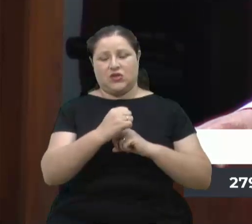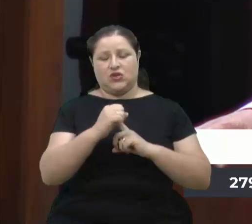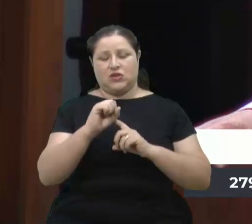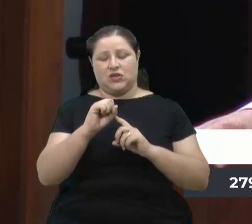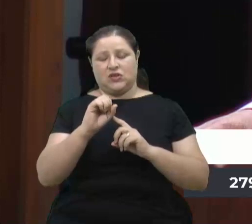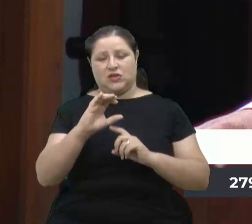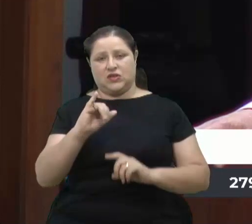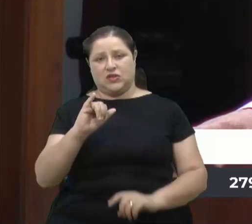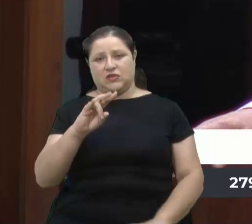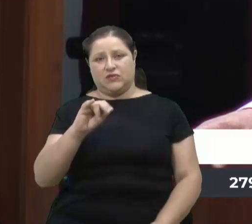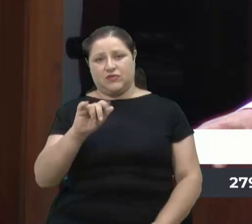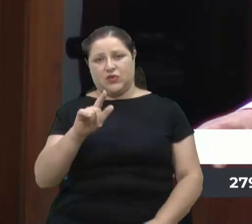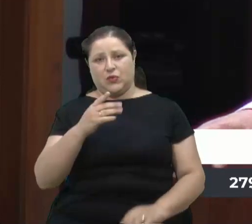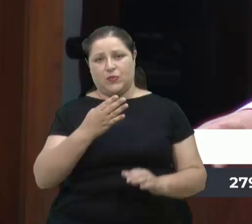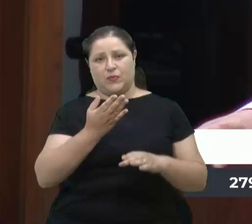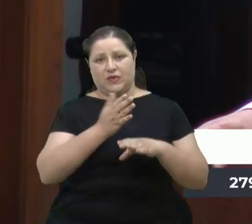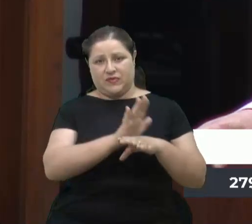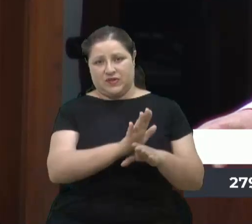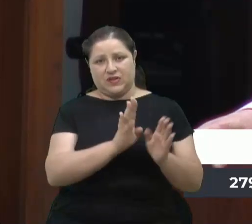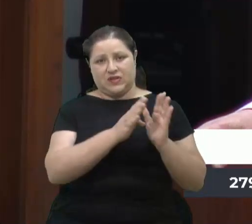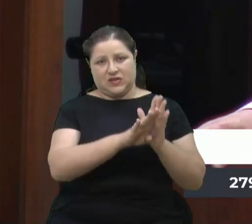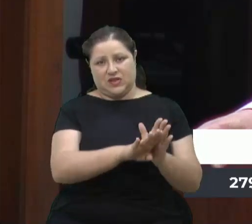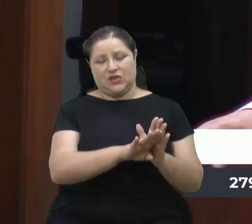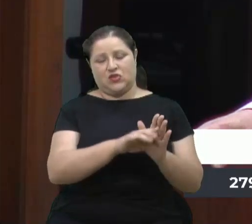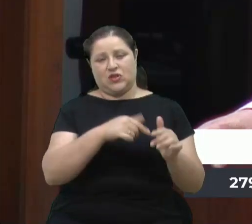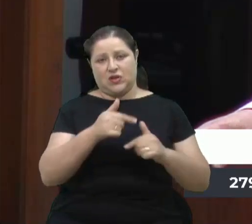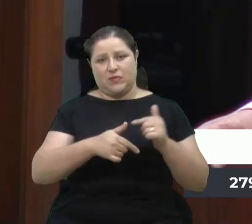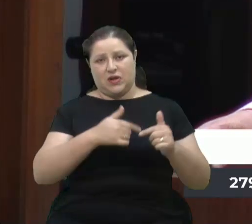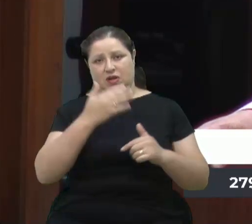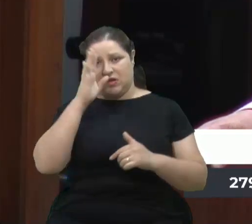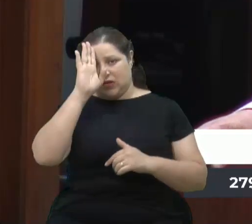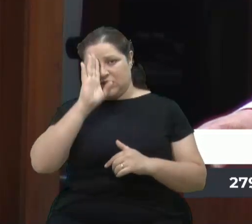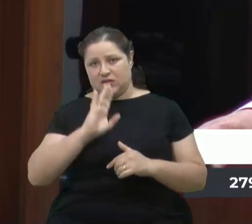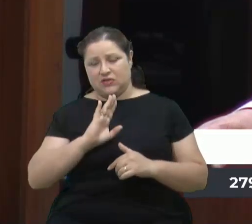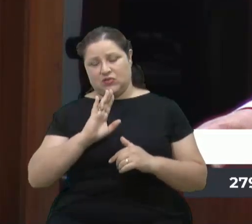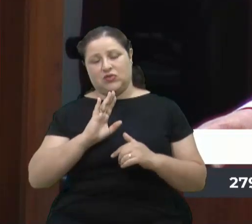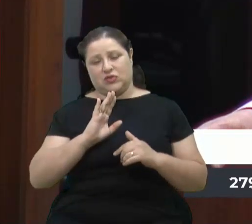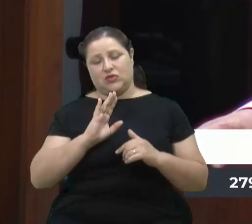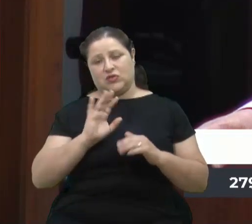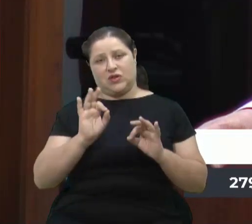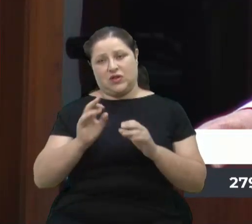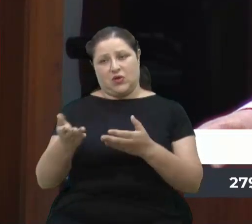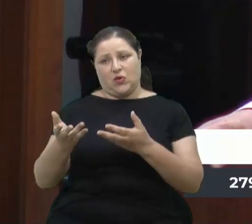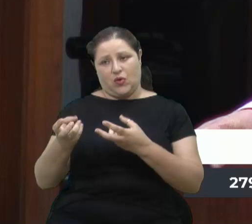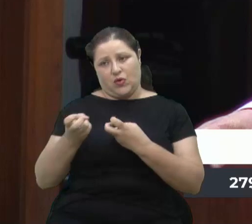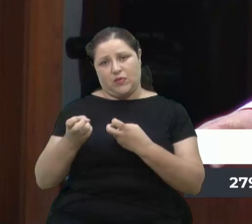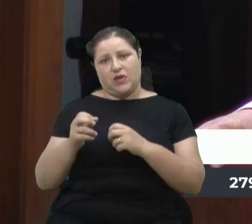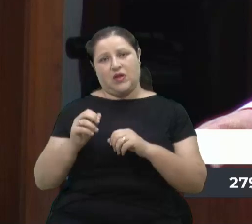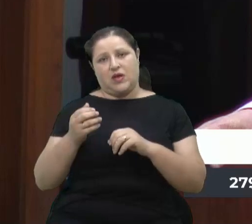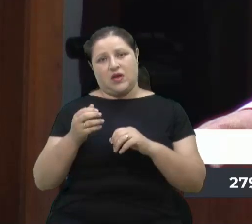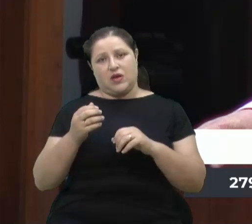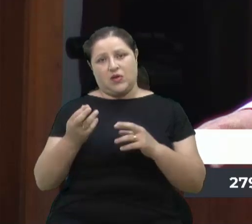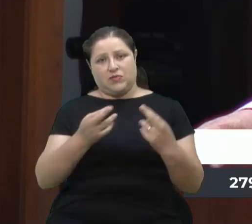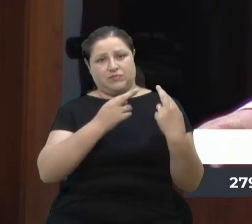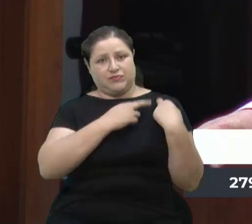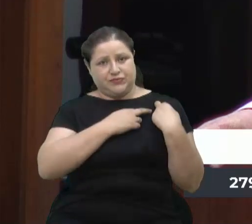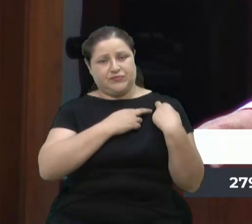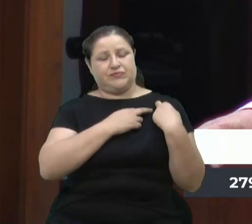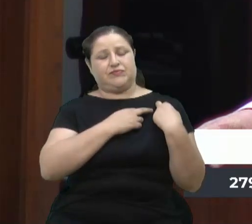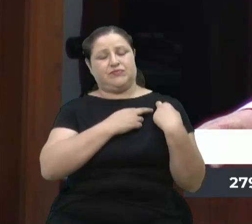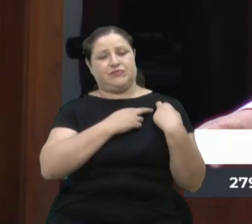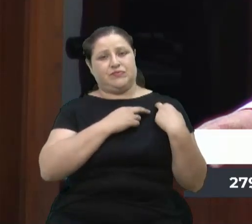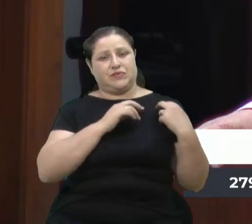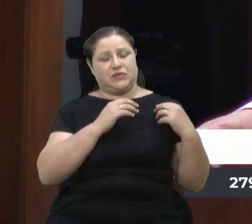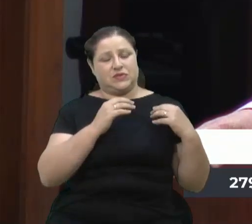presta atendimento de forma gratuita, comprometendo-se com o desenvolvimento integral da pessoa com deficiência, sua autonomia,